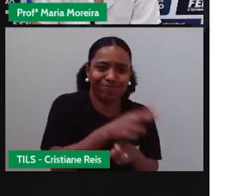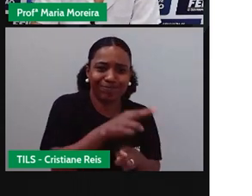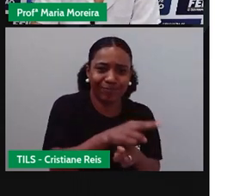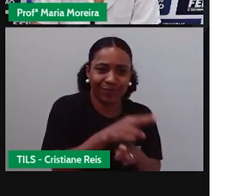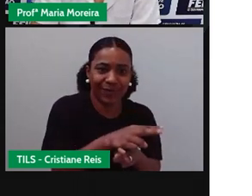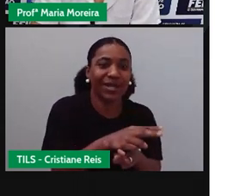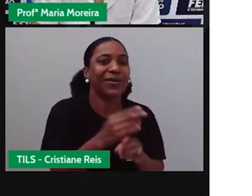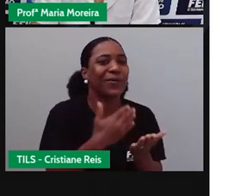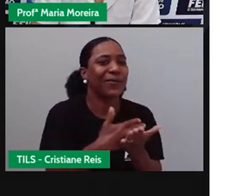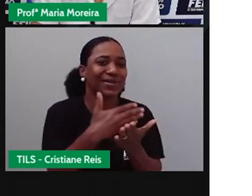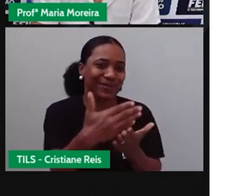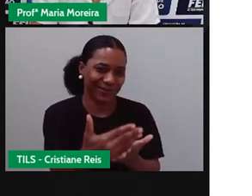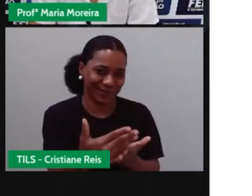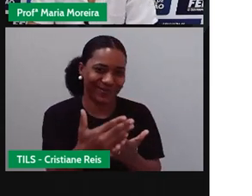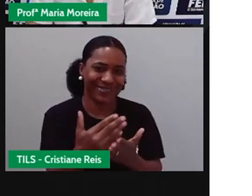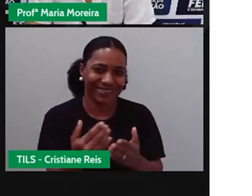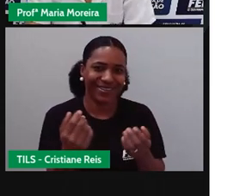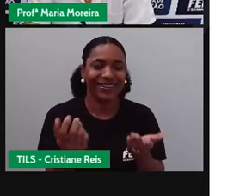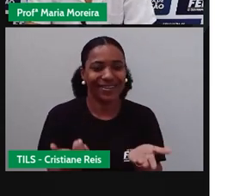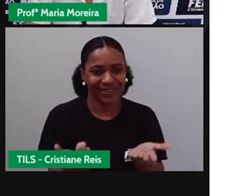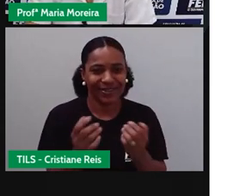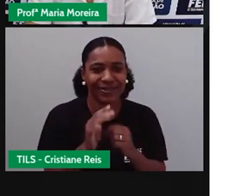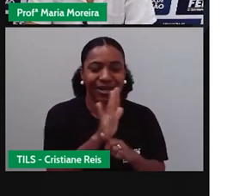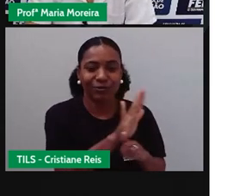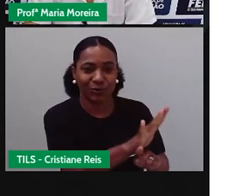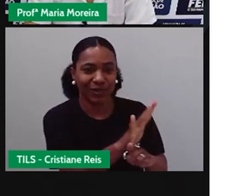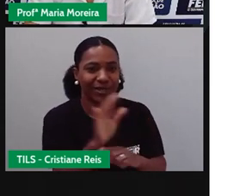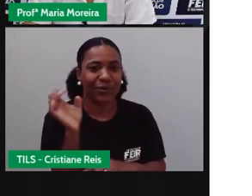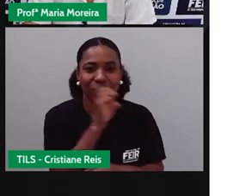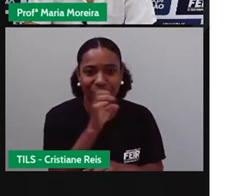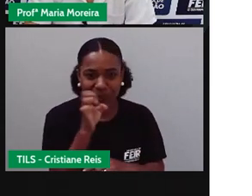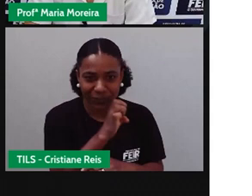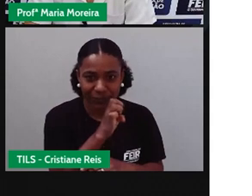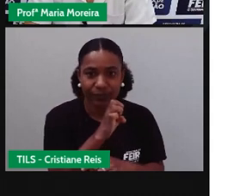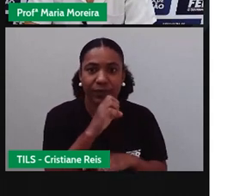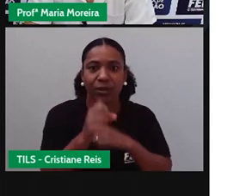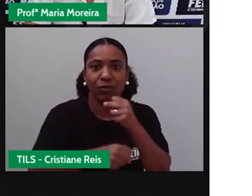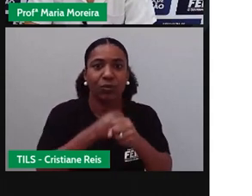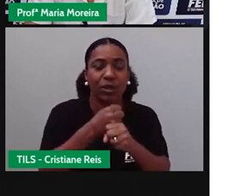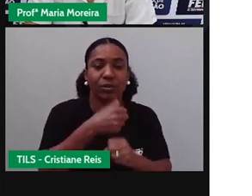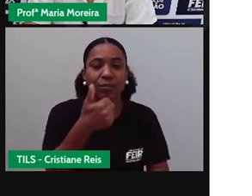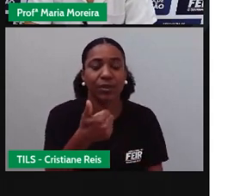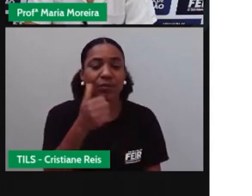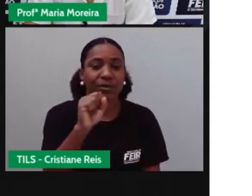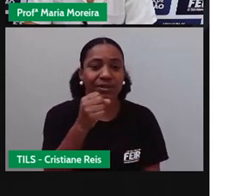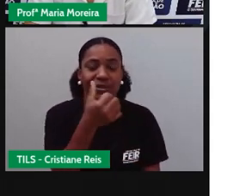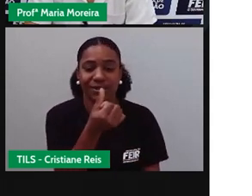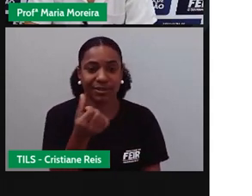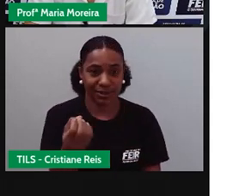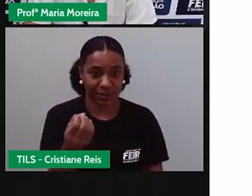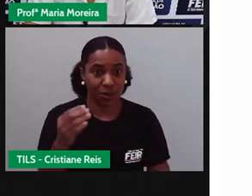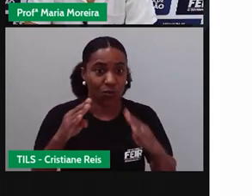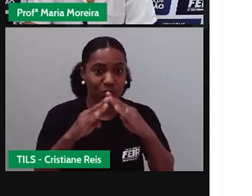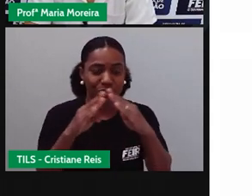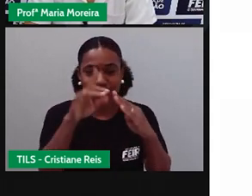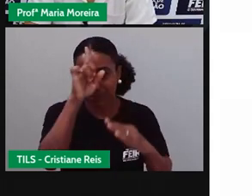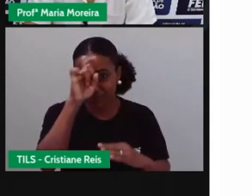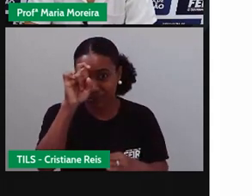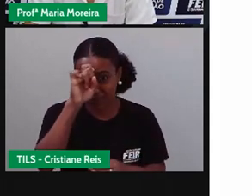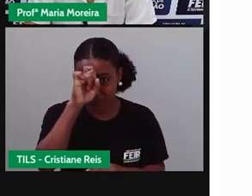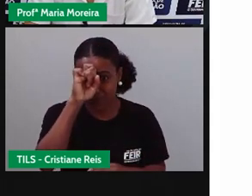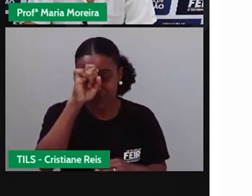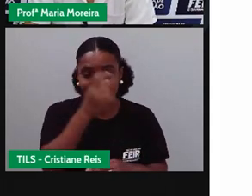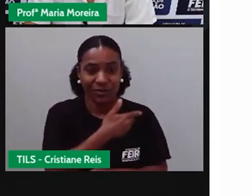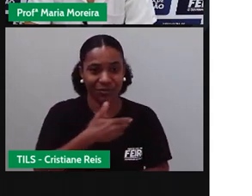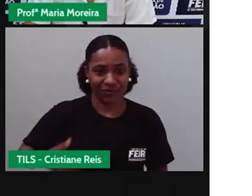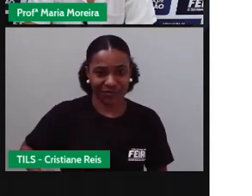ambulâncias. Na década de 1860, né, os hospitais públicos começaram